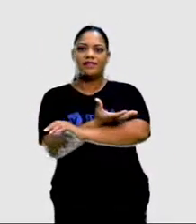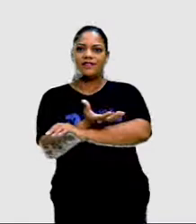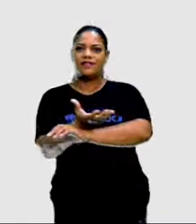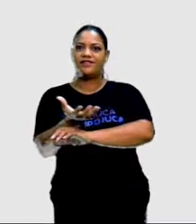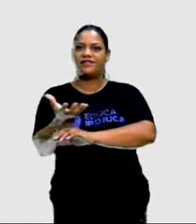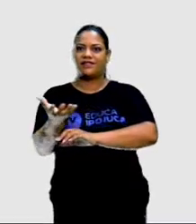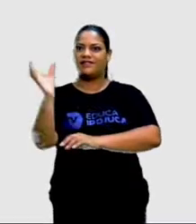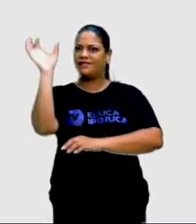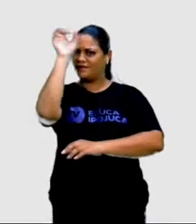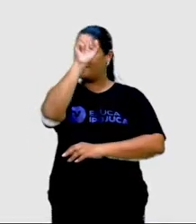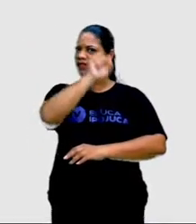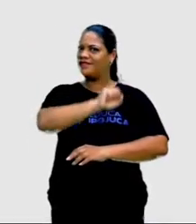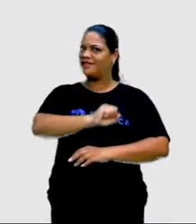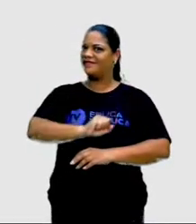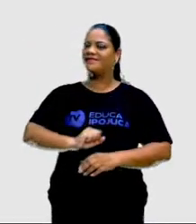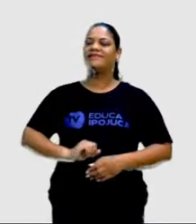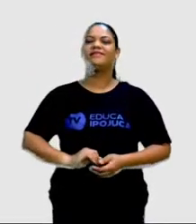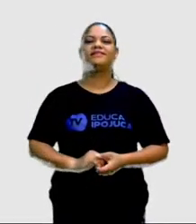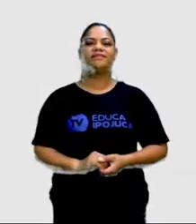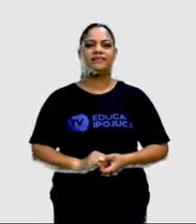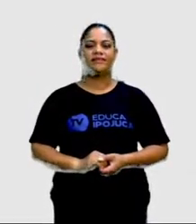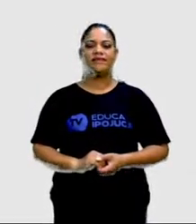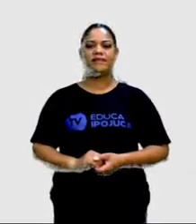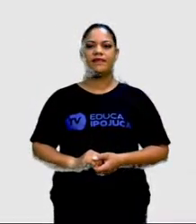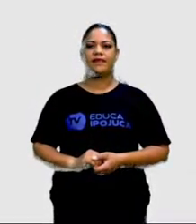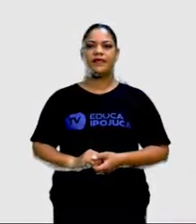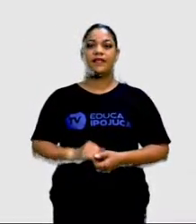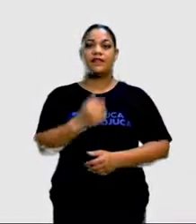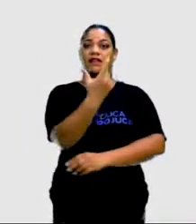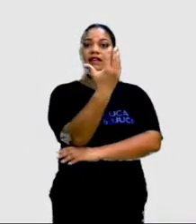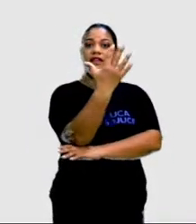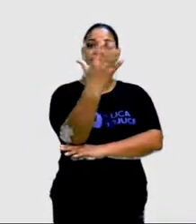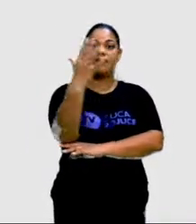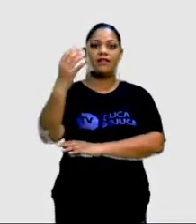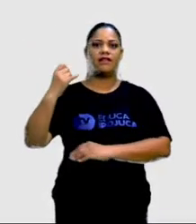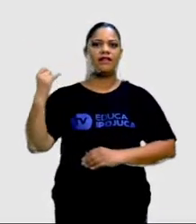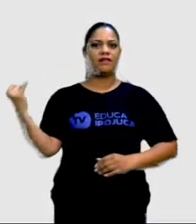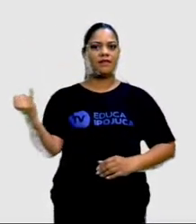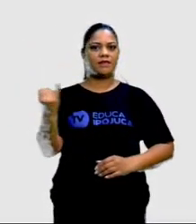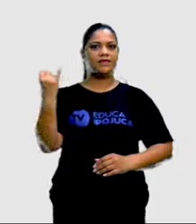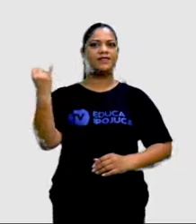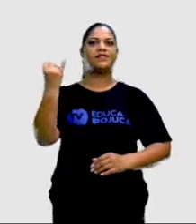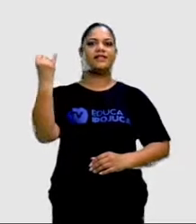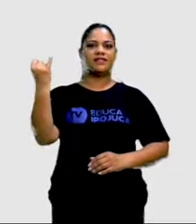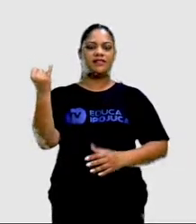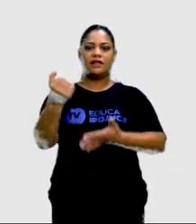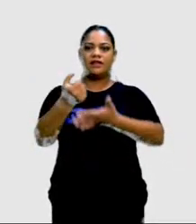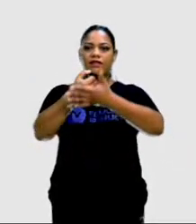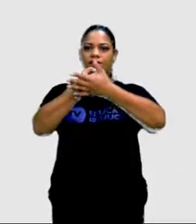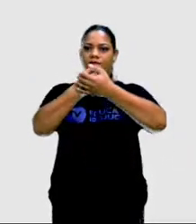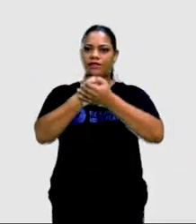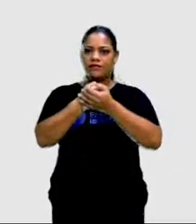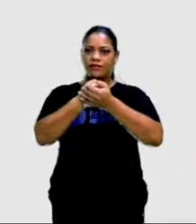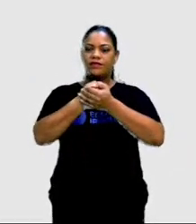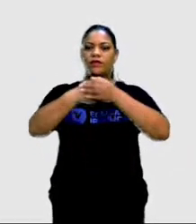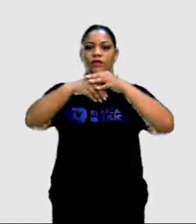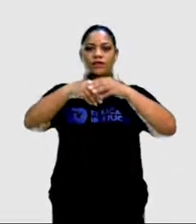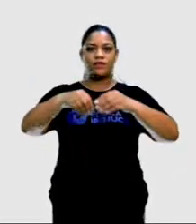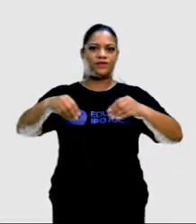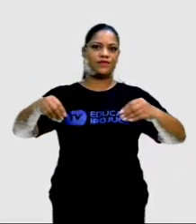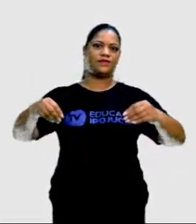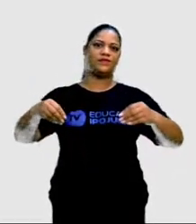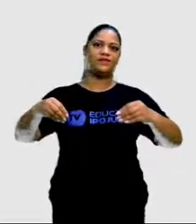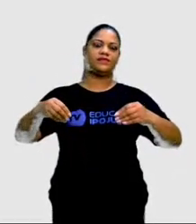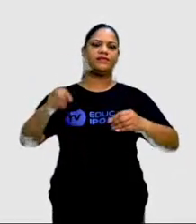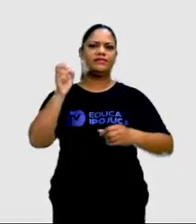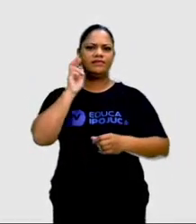né? Vamos aprender um pouco sobre isso. O papel das florestas na formação e proteção do solo. Aqui a gente